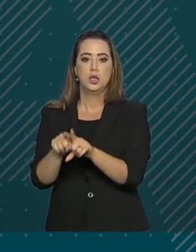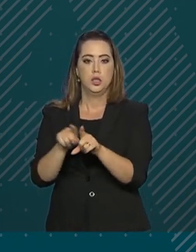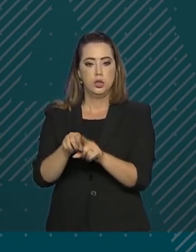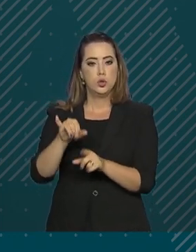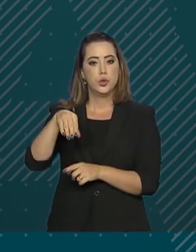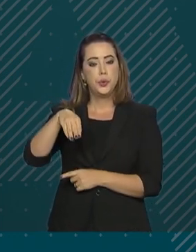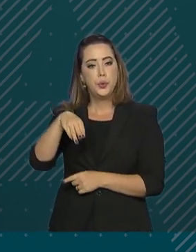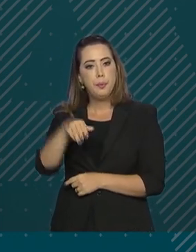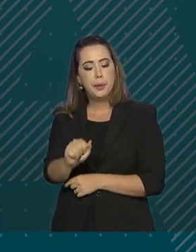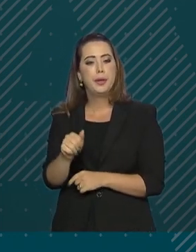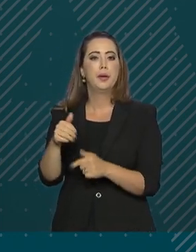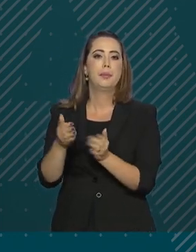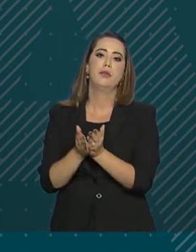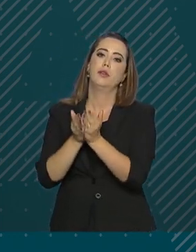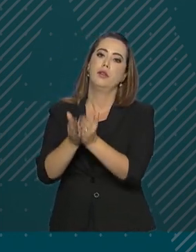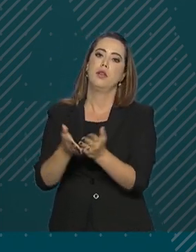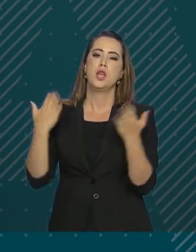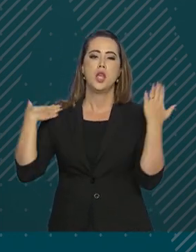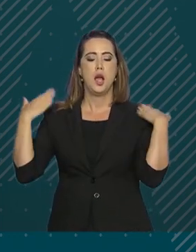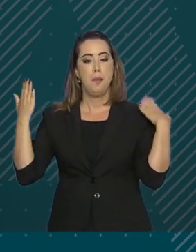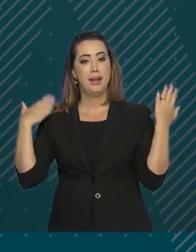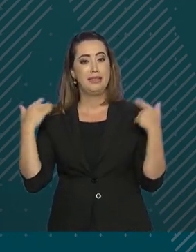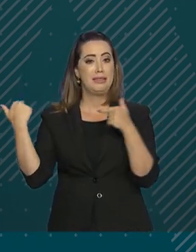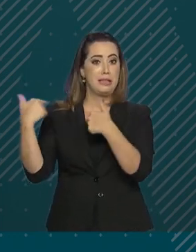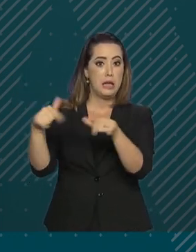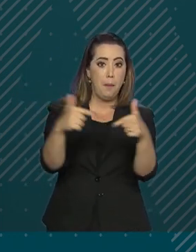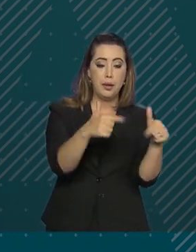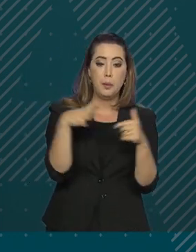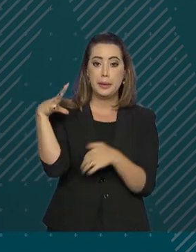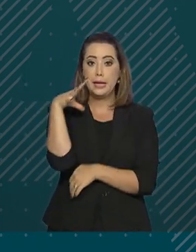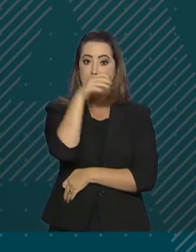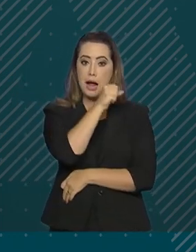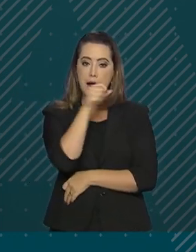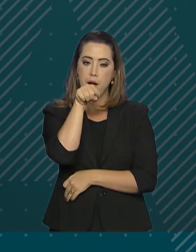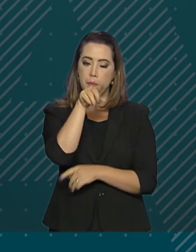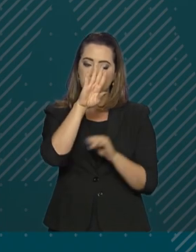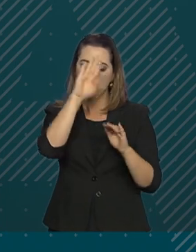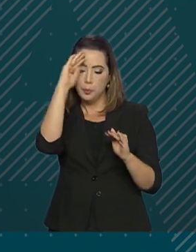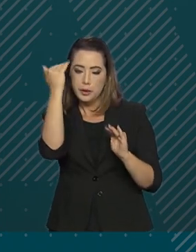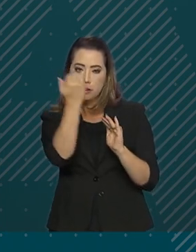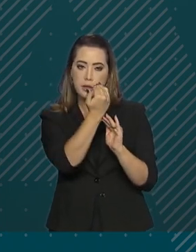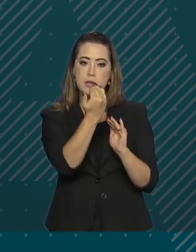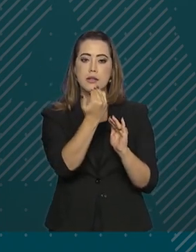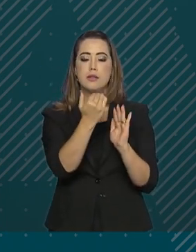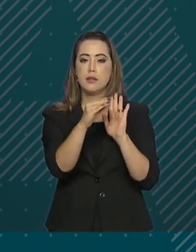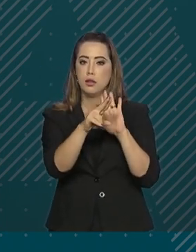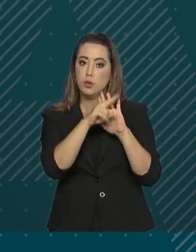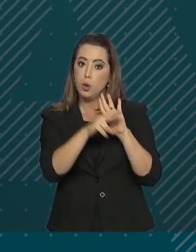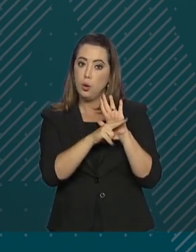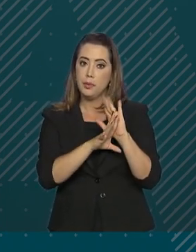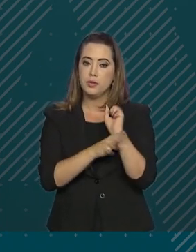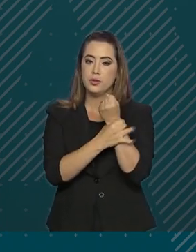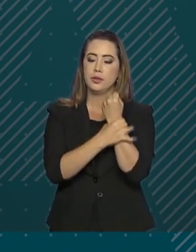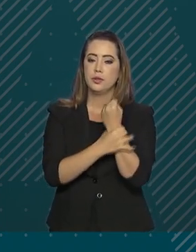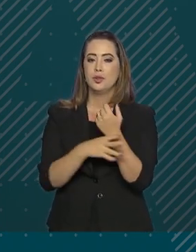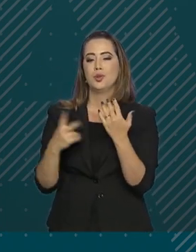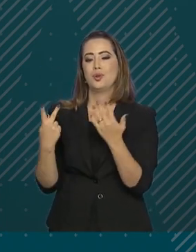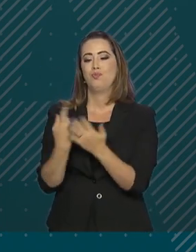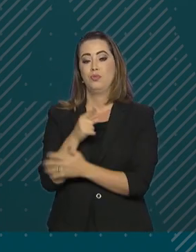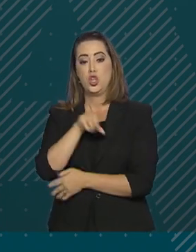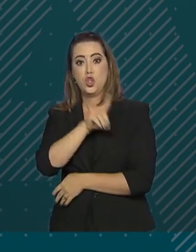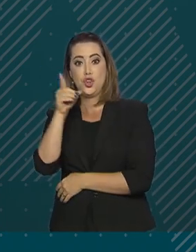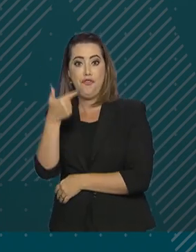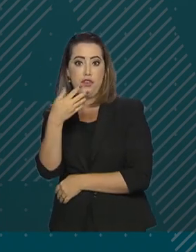Marinha seguem trabalhando para que tudo seja feito na maior brevidade e dentro dos padrões de segurança. O incidente ocorreu no dia